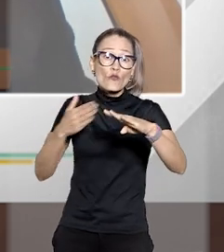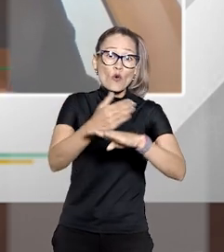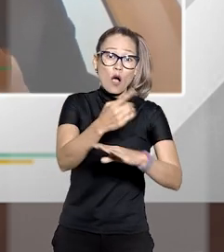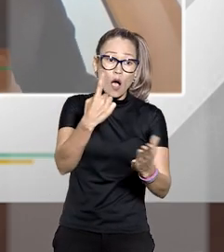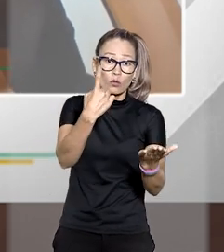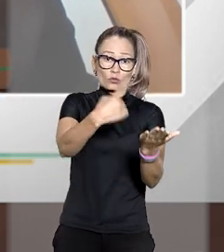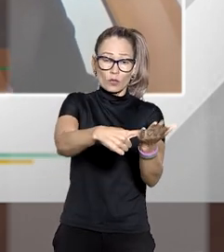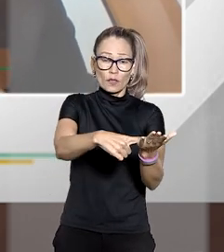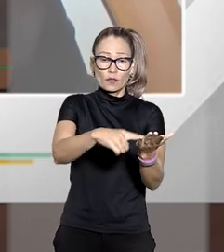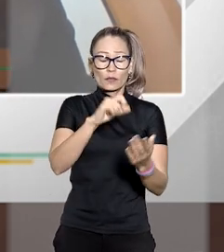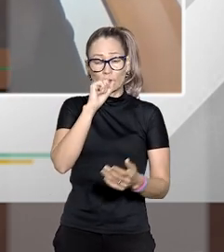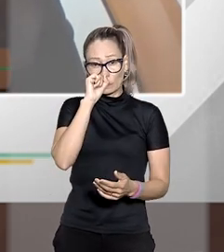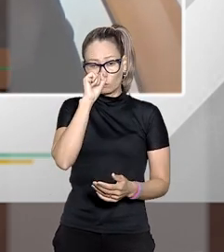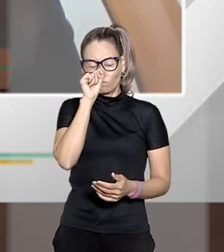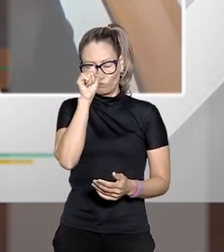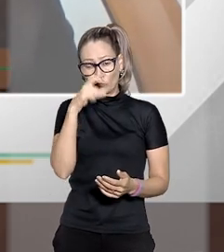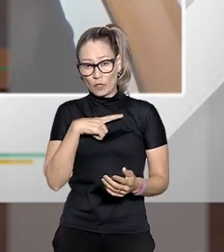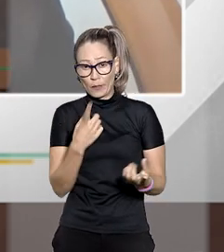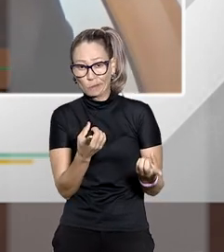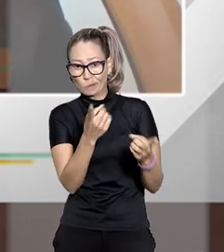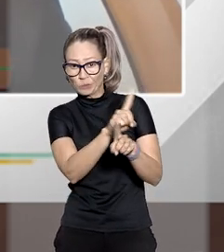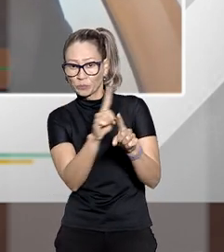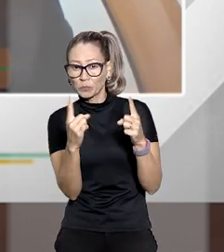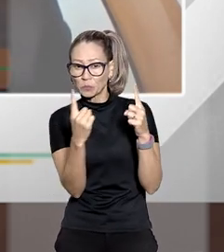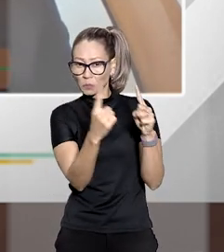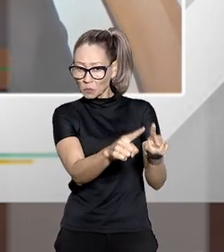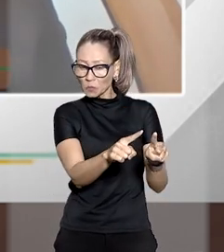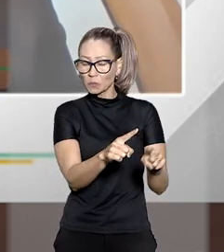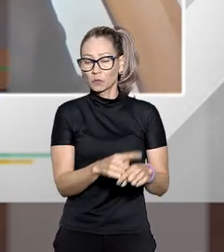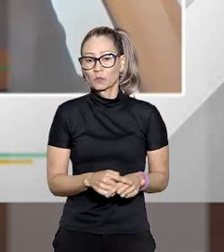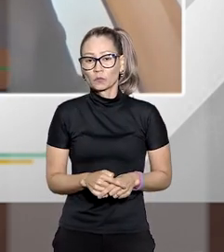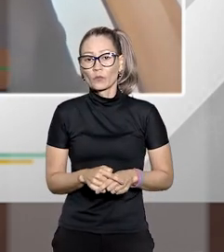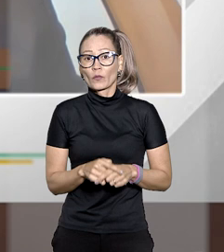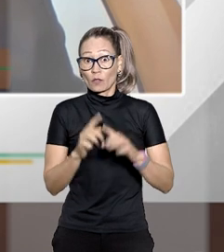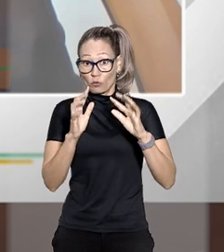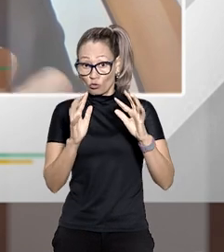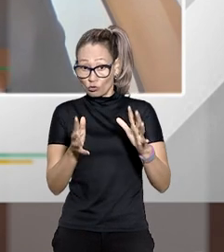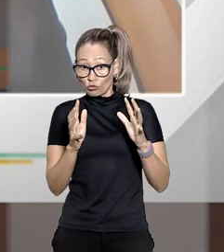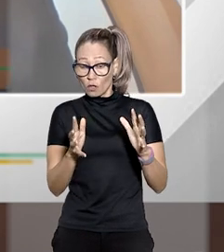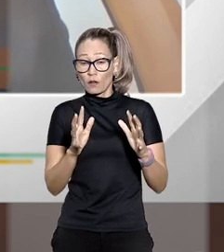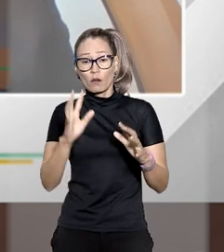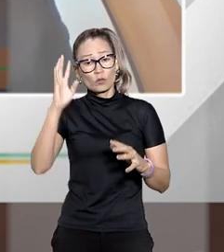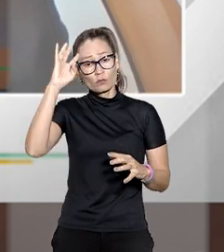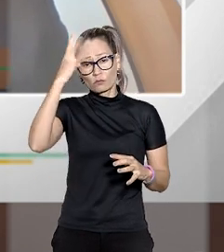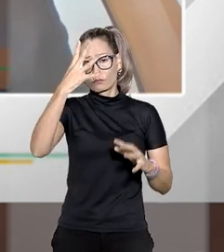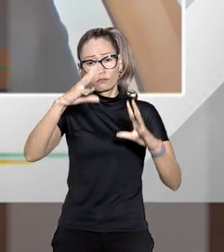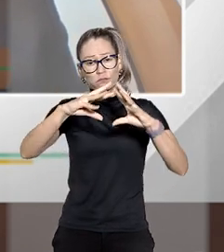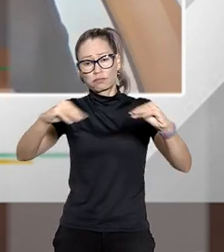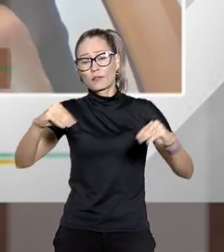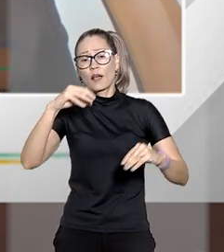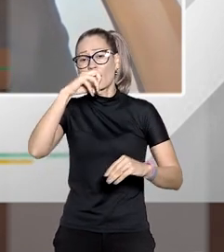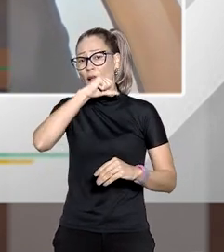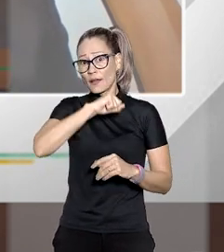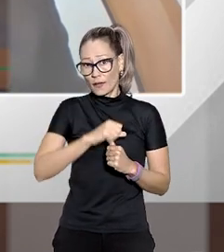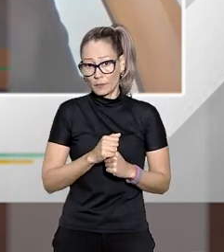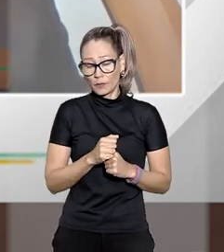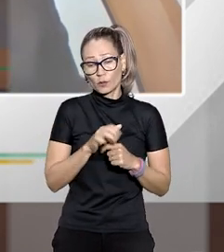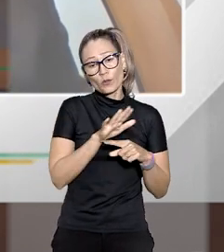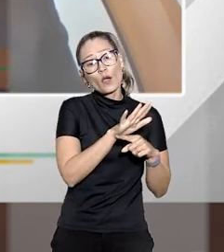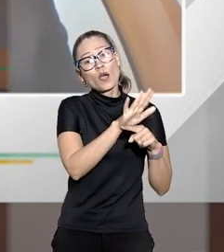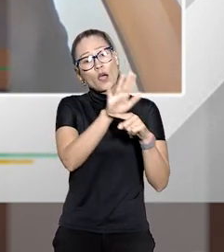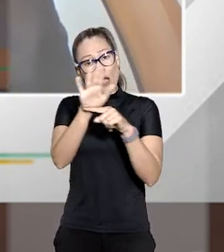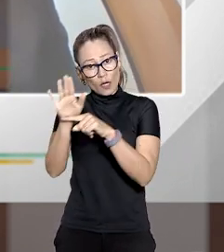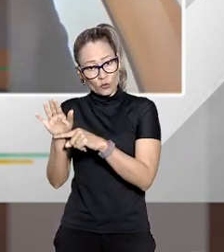audiência aquele fato controvertido que demandou o esclarecimento de um perito já esteja solucionado inclusive isso pode